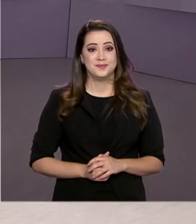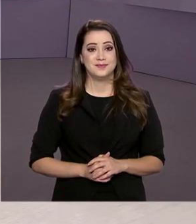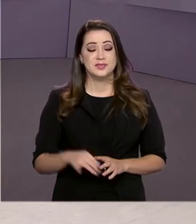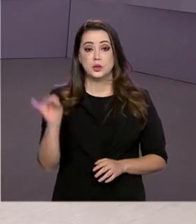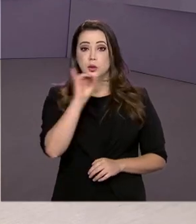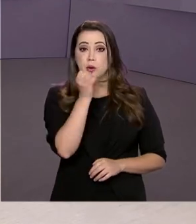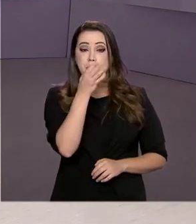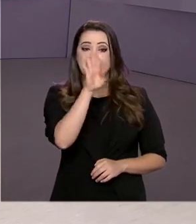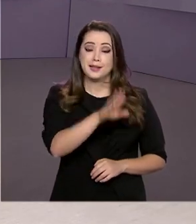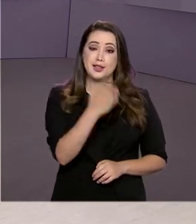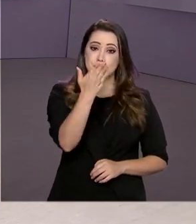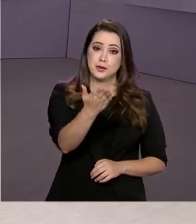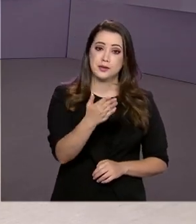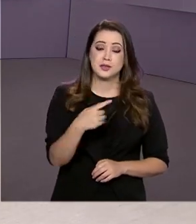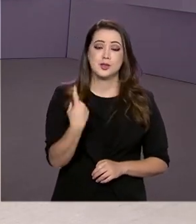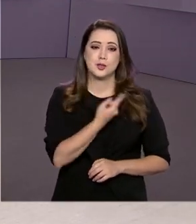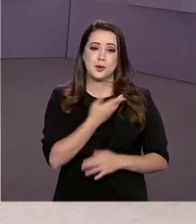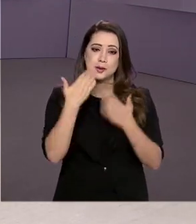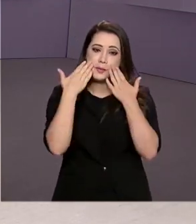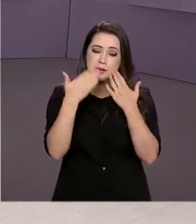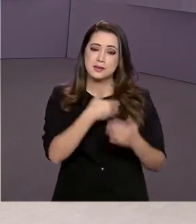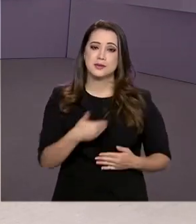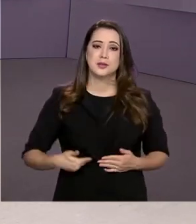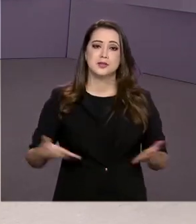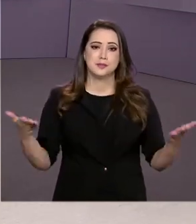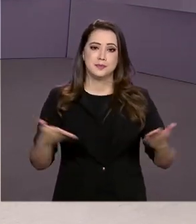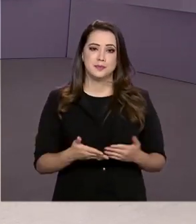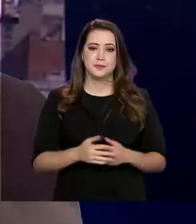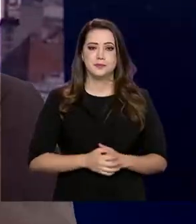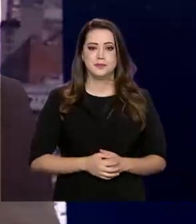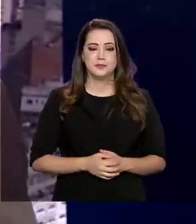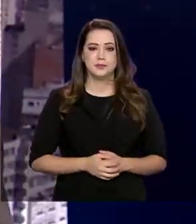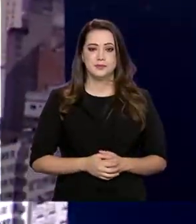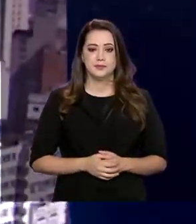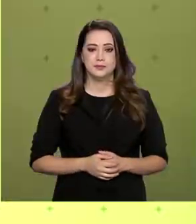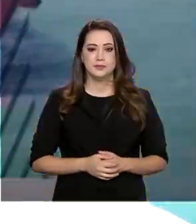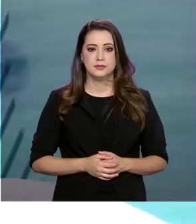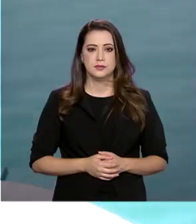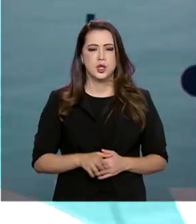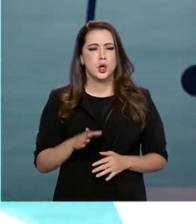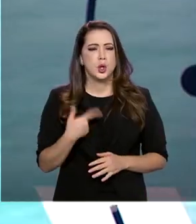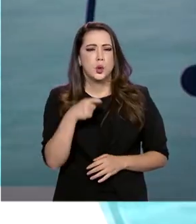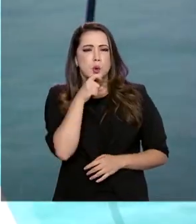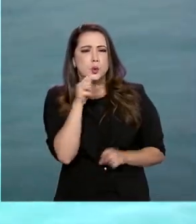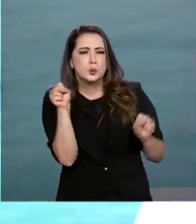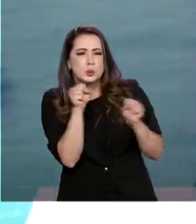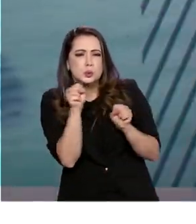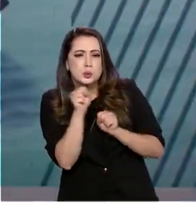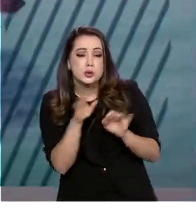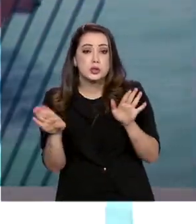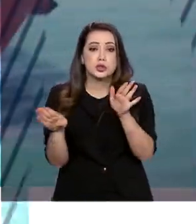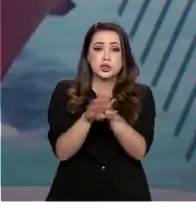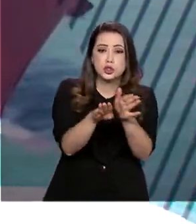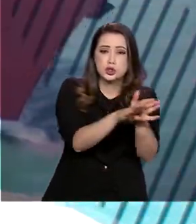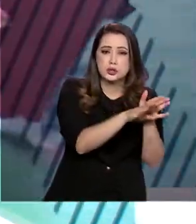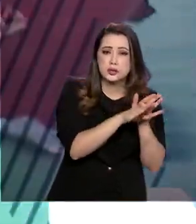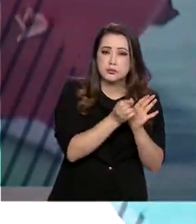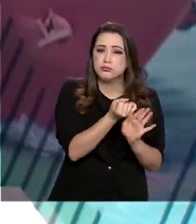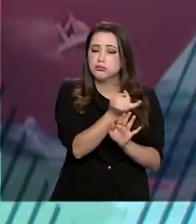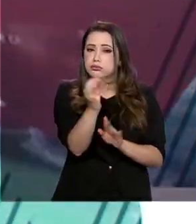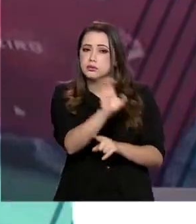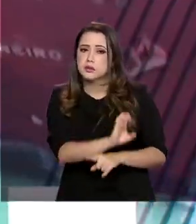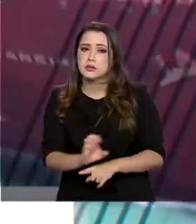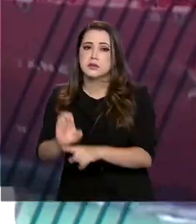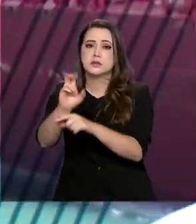Olá, boa tarde para você. Estamos no ar com o governo agora. Com a onda de frio intenso que começa a atingir